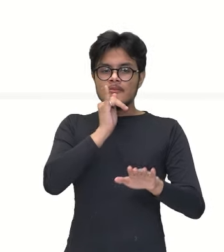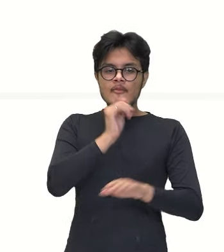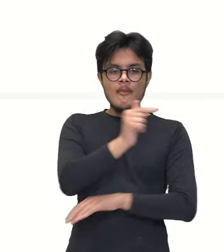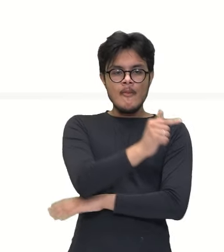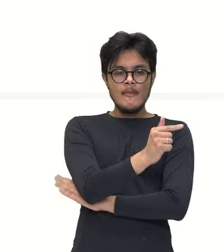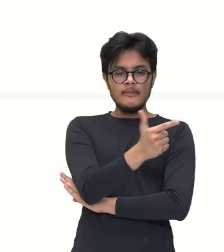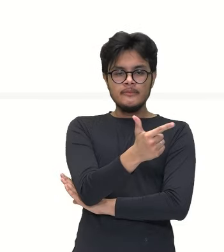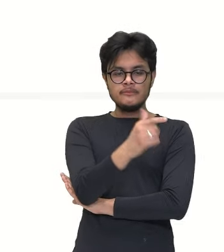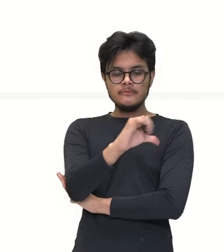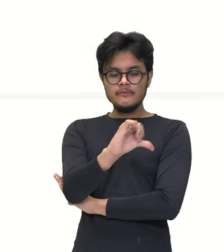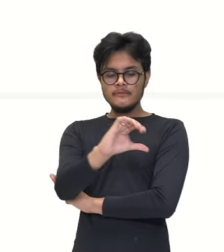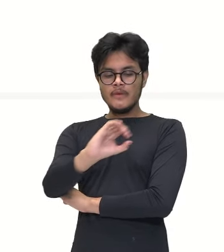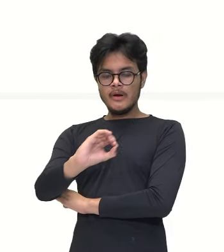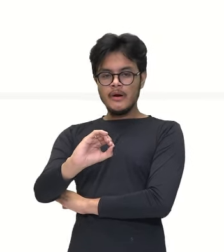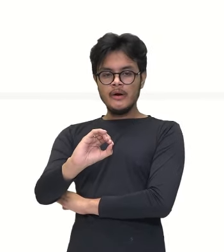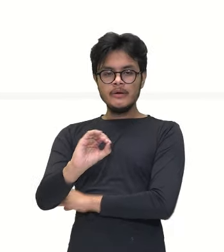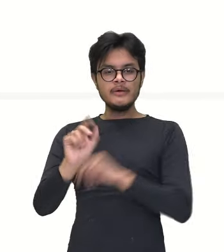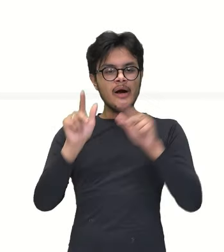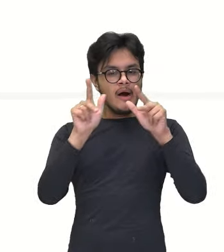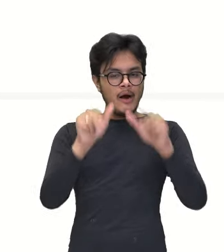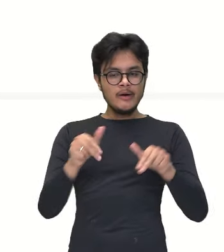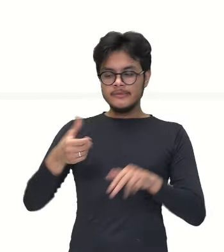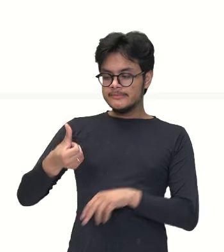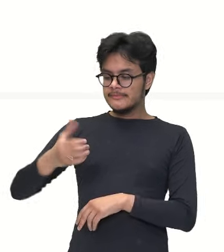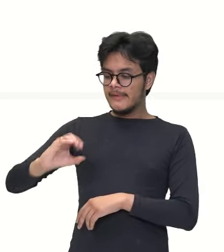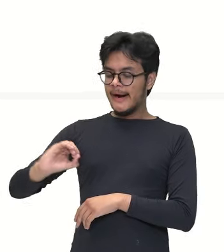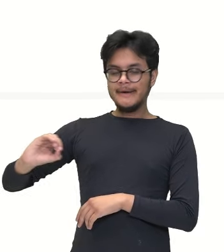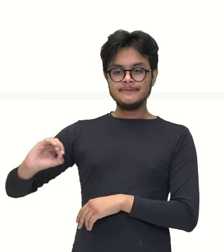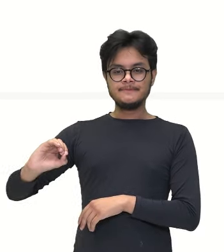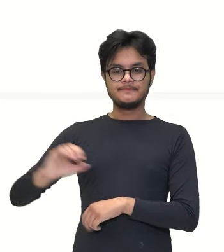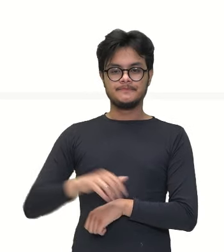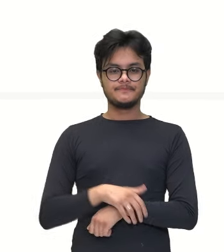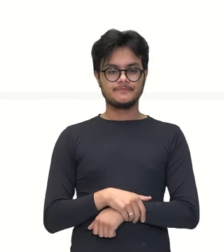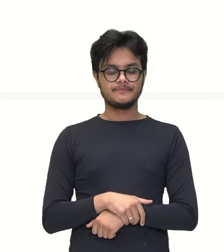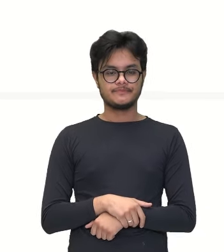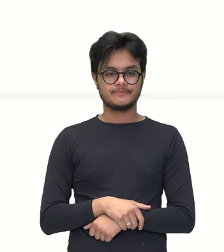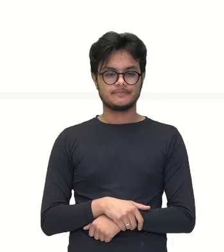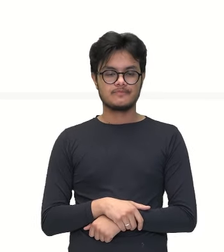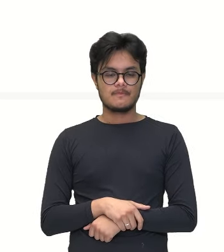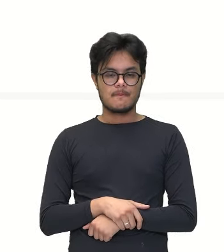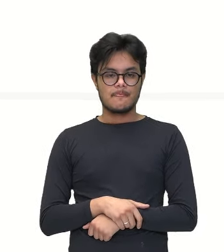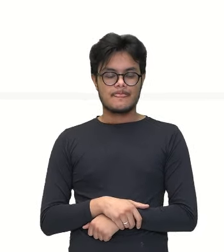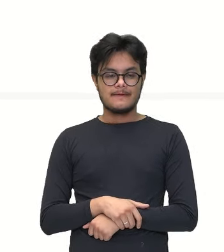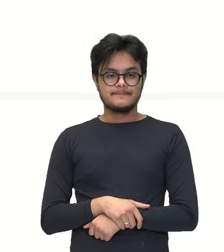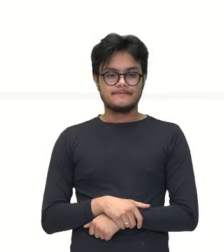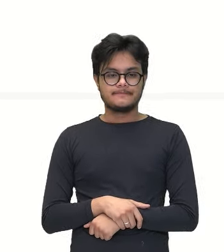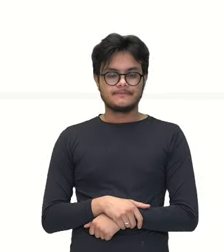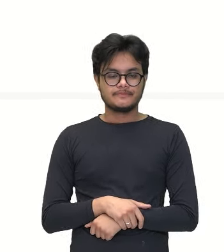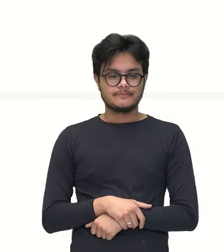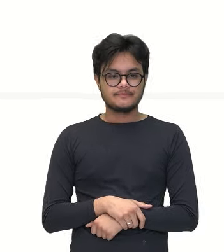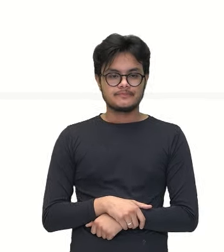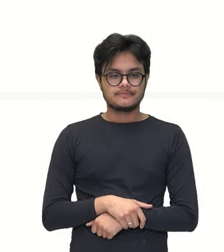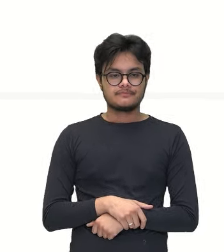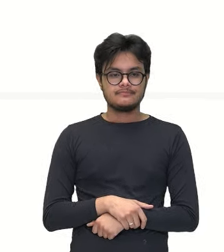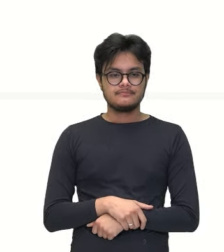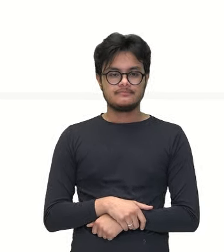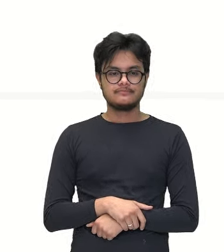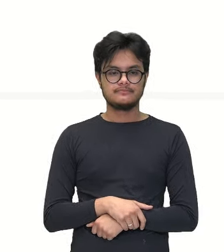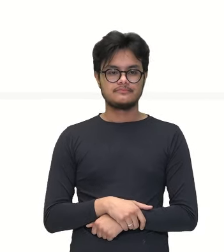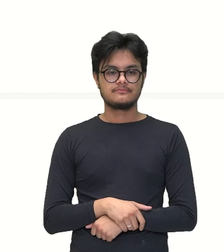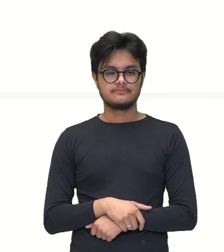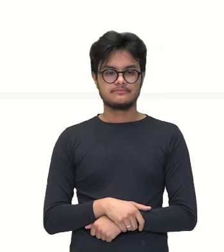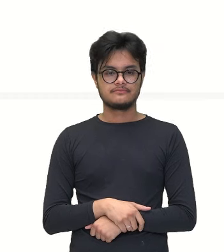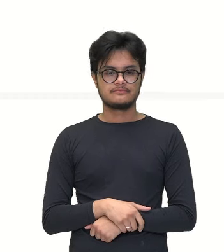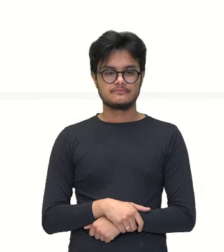.290 é a mesma coisa que 600 sacos de cimento. Que é o que o caminhão